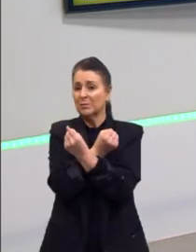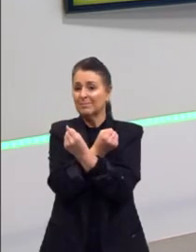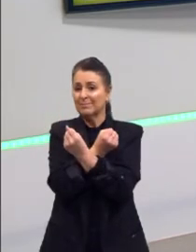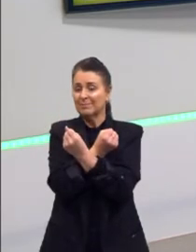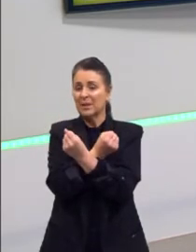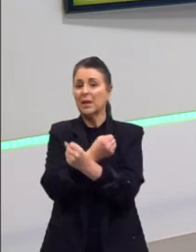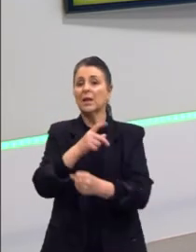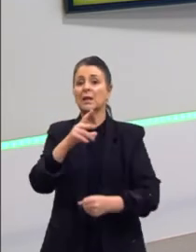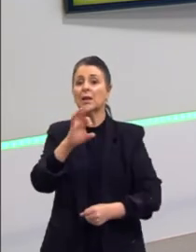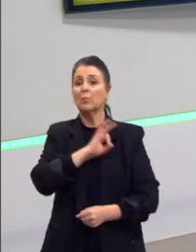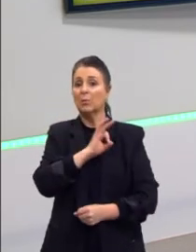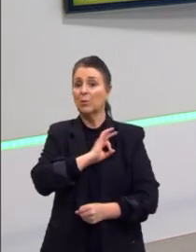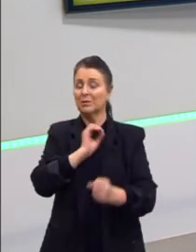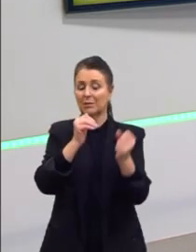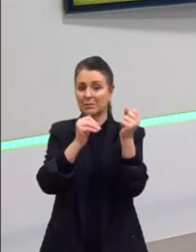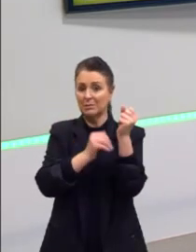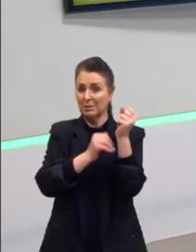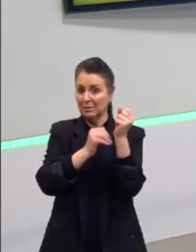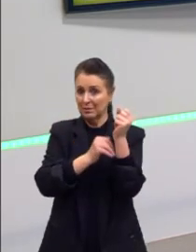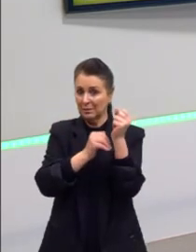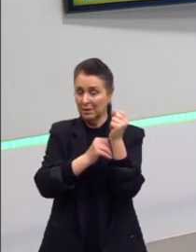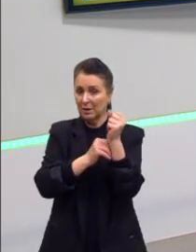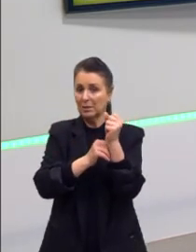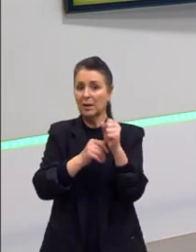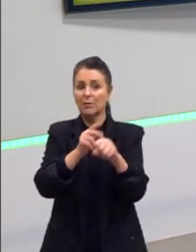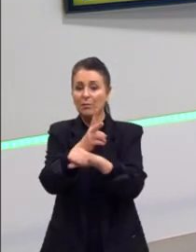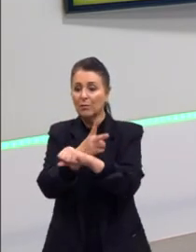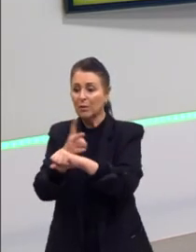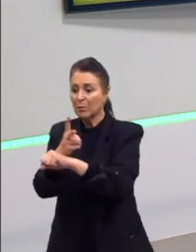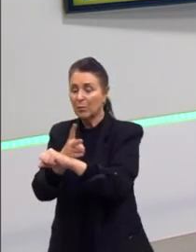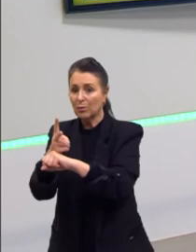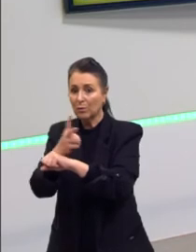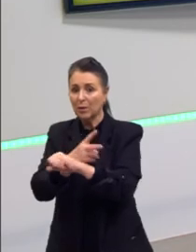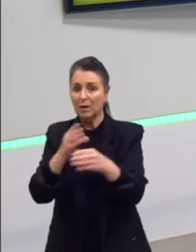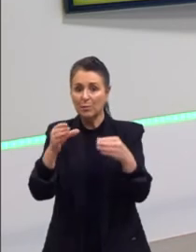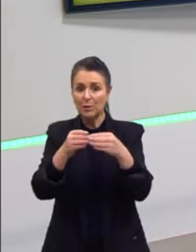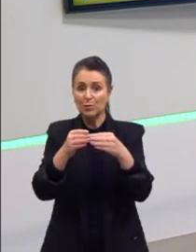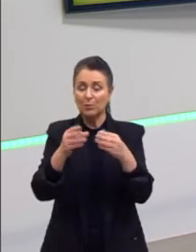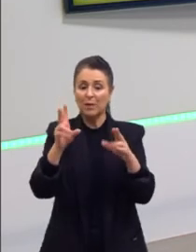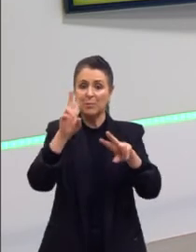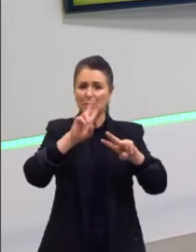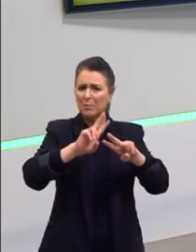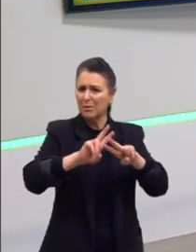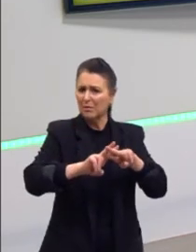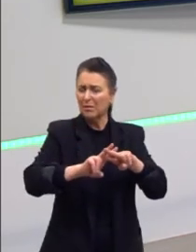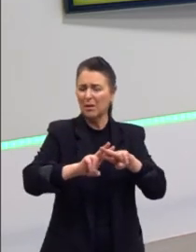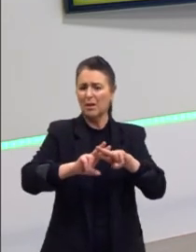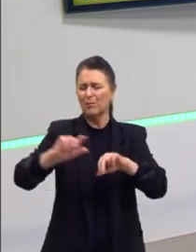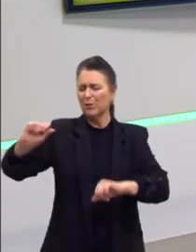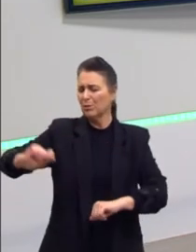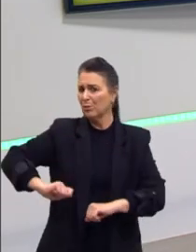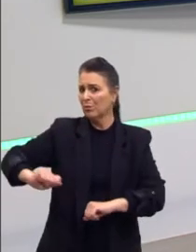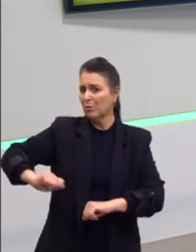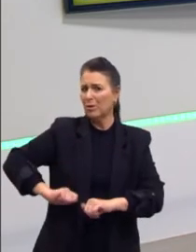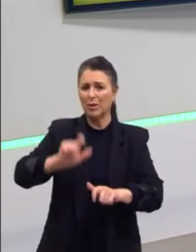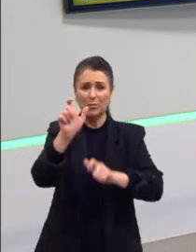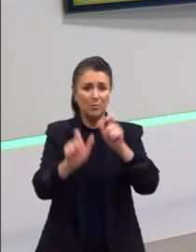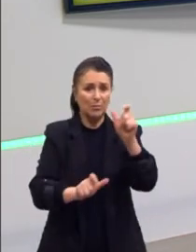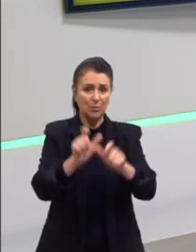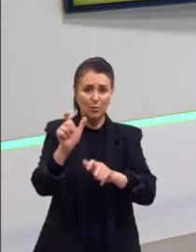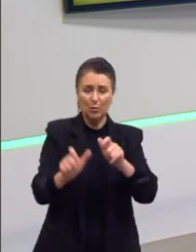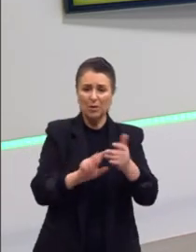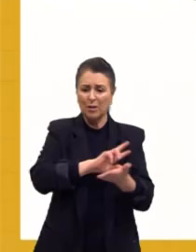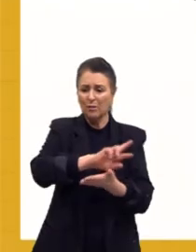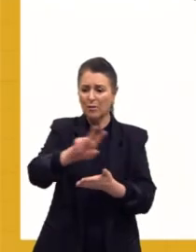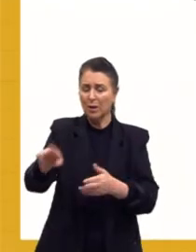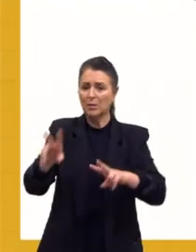secreta, que vai caçar dissidentes políticos, que vai prender ilegalmente, vai torturar pessoas, várias